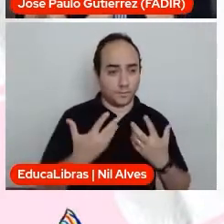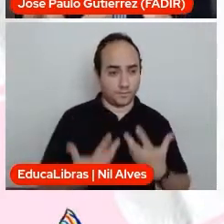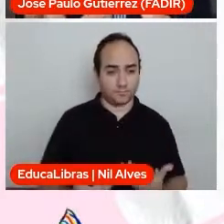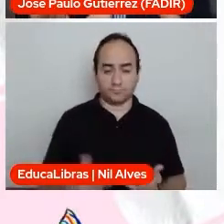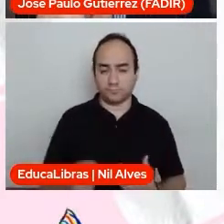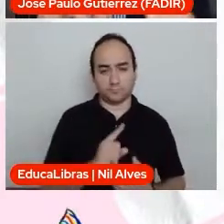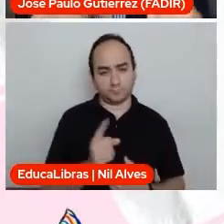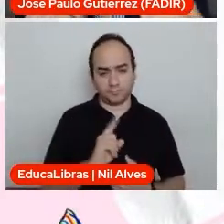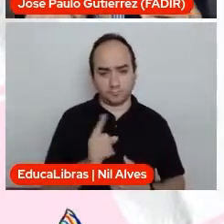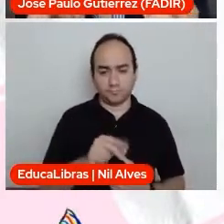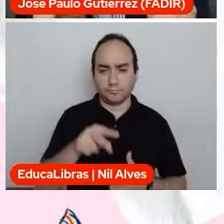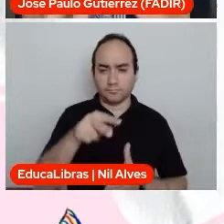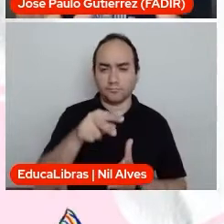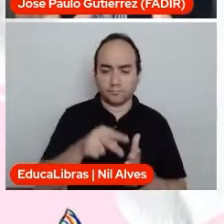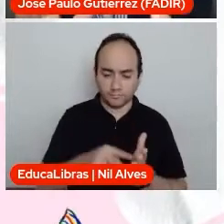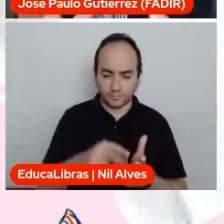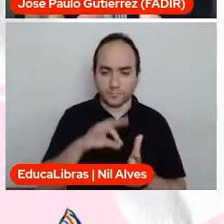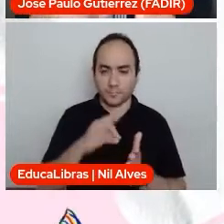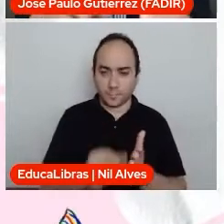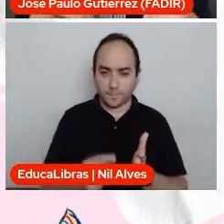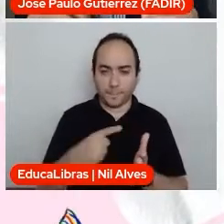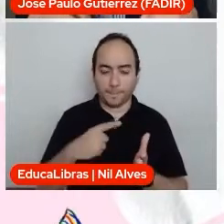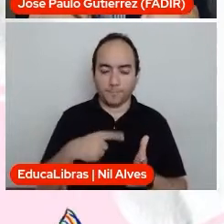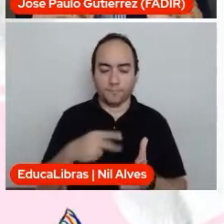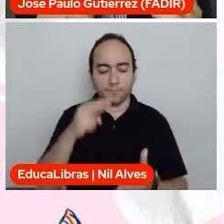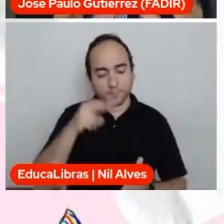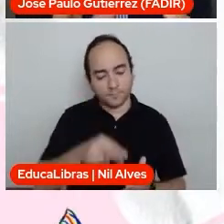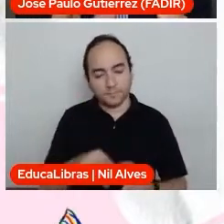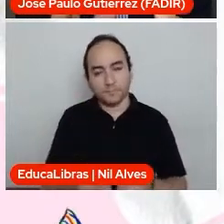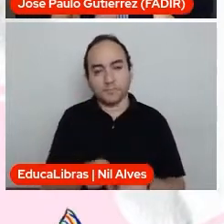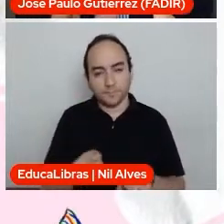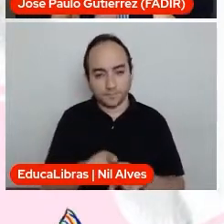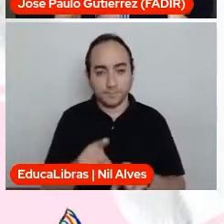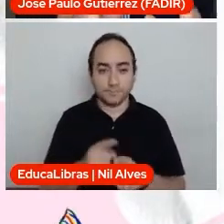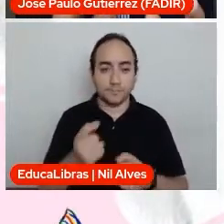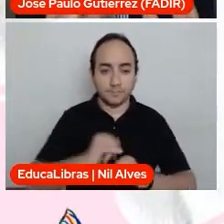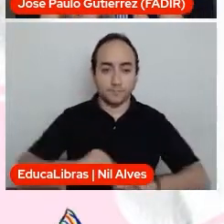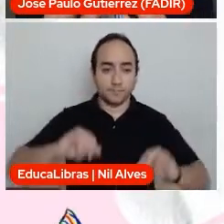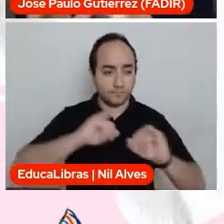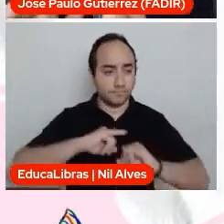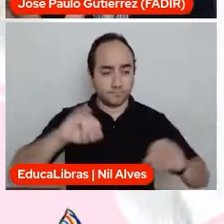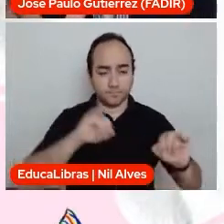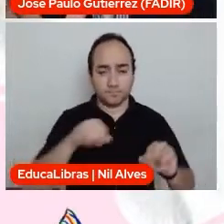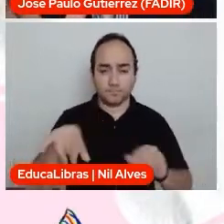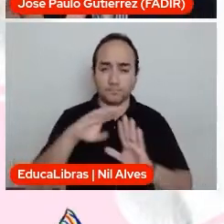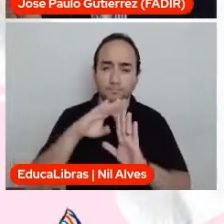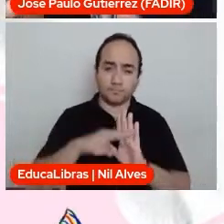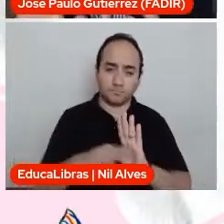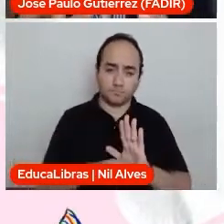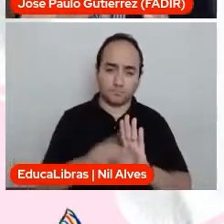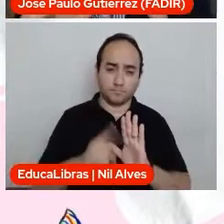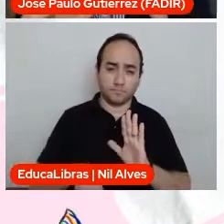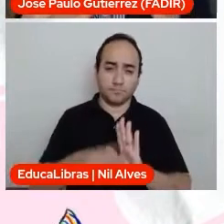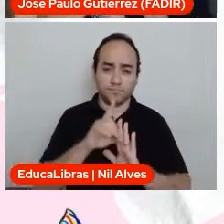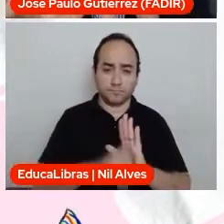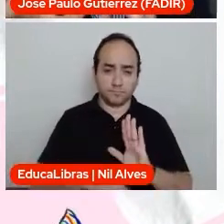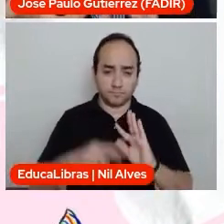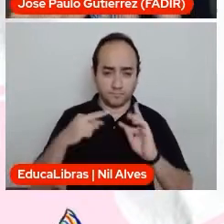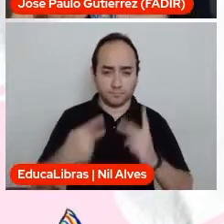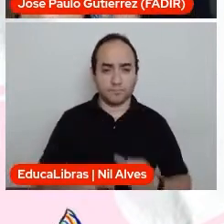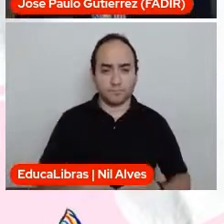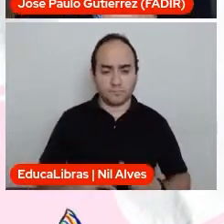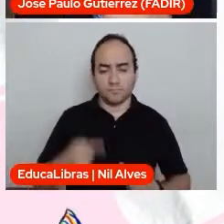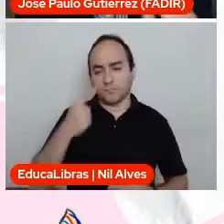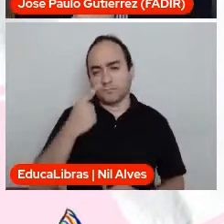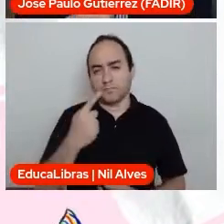vejam, que vocês conheçam e que vocês divulguem. quais são esses direitos e depois vejam em que